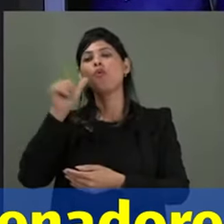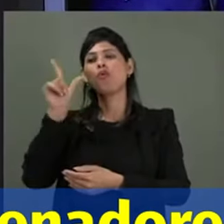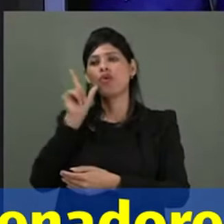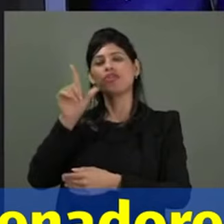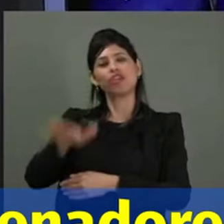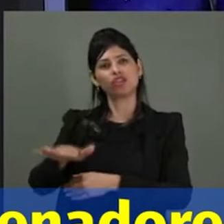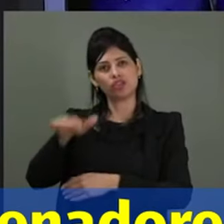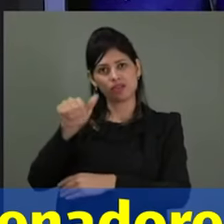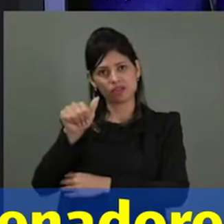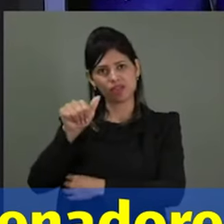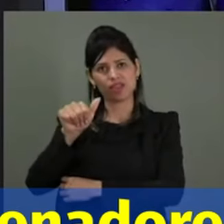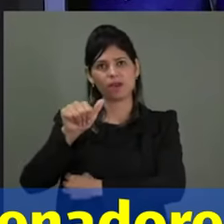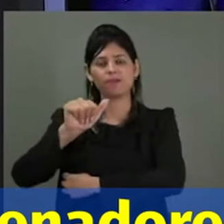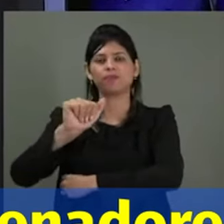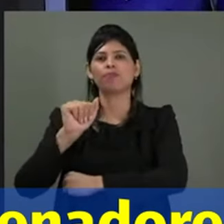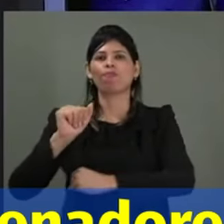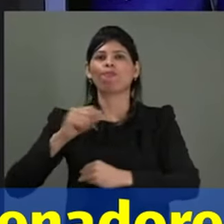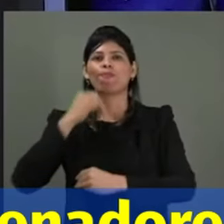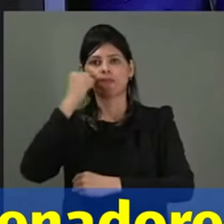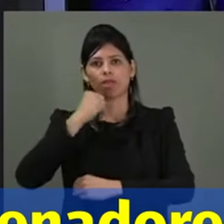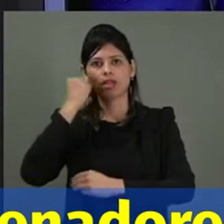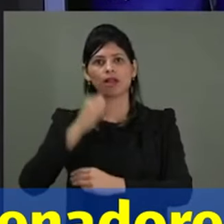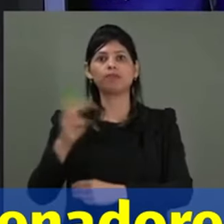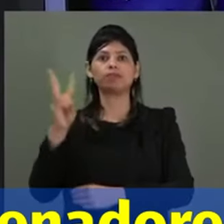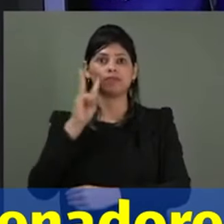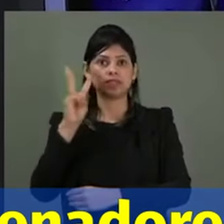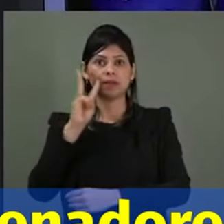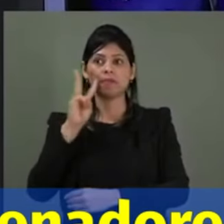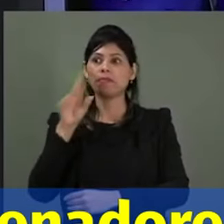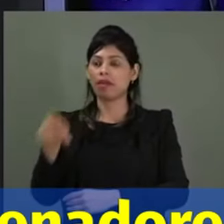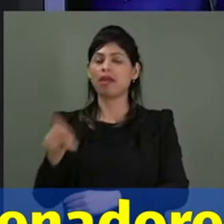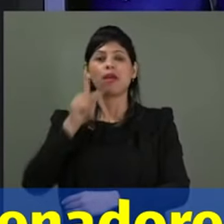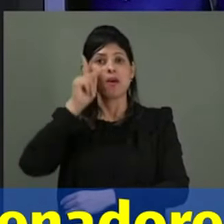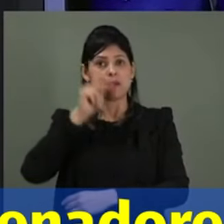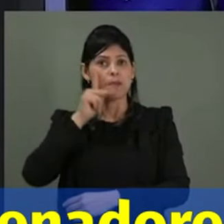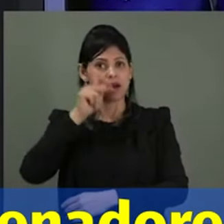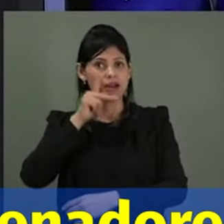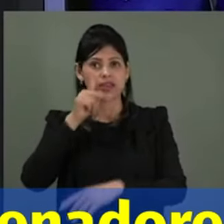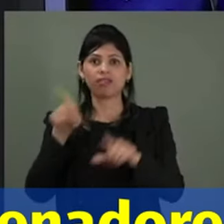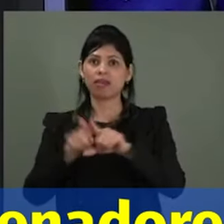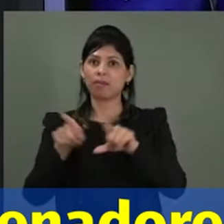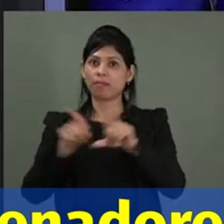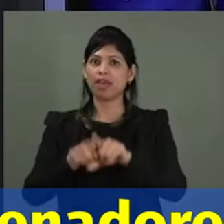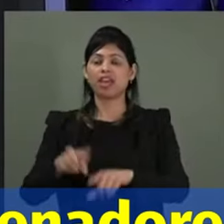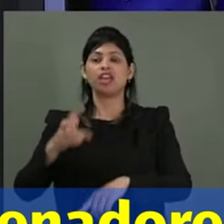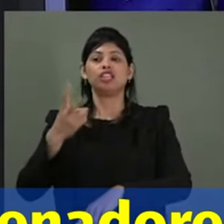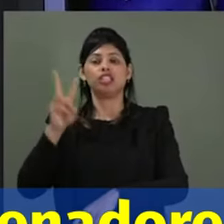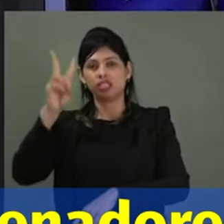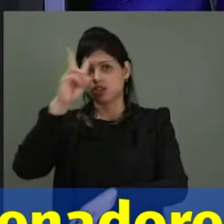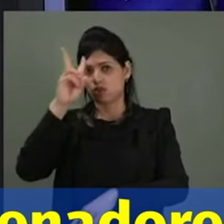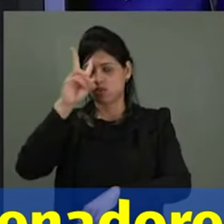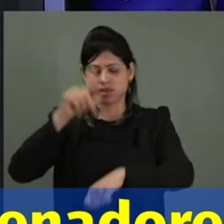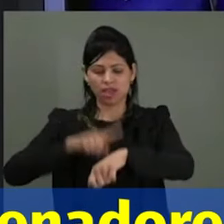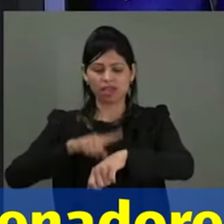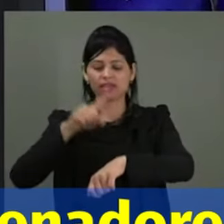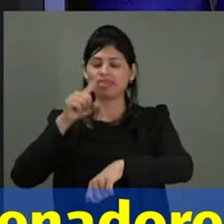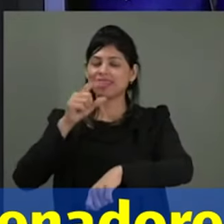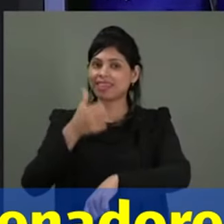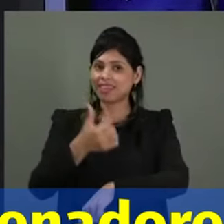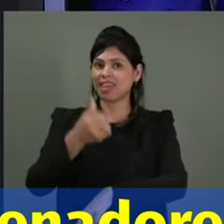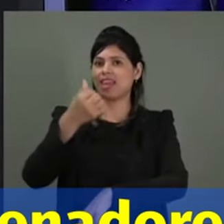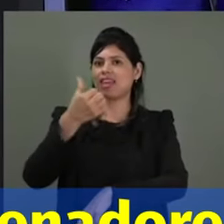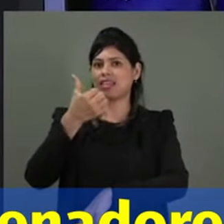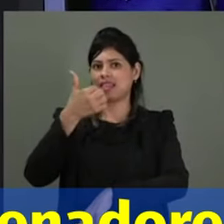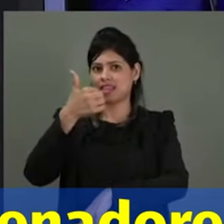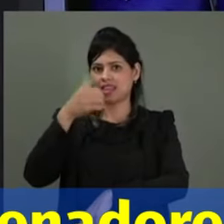senador Jacques Wagner, o senador Paulo Paim também está convidado, uma sessão na segunda-feira, às 10 horas da manhã aqui, para que o